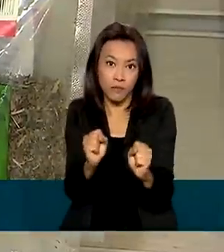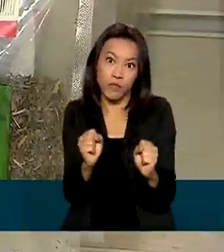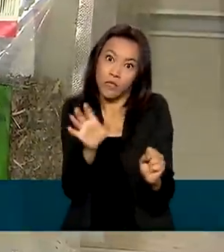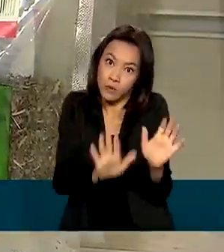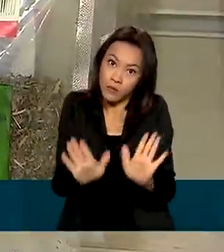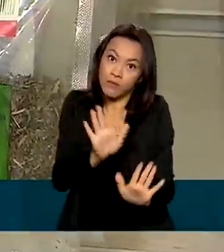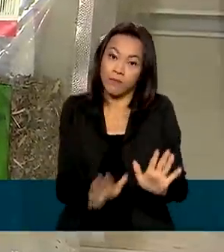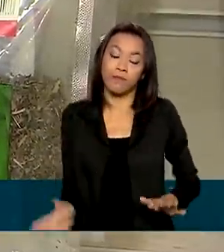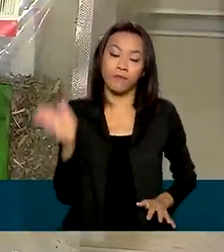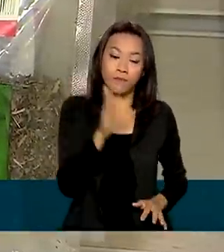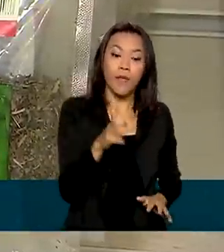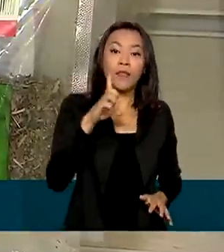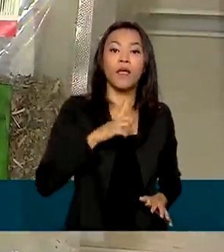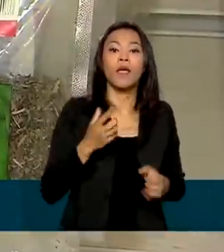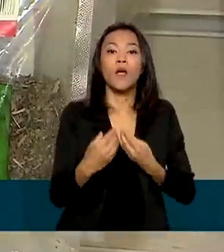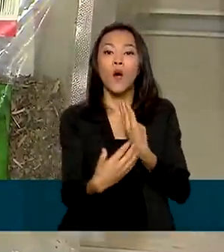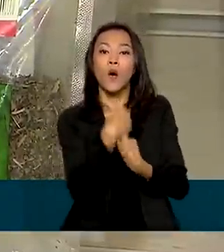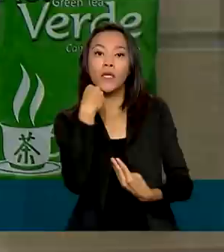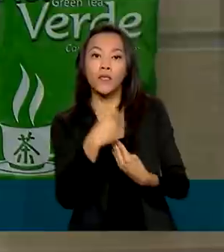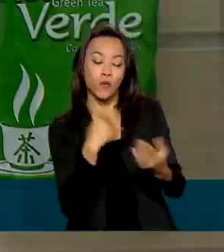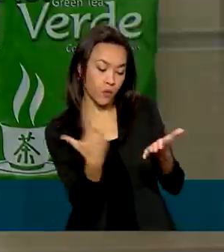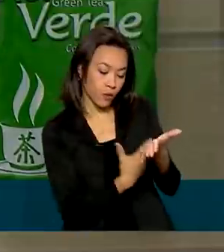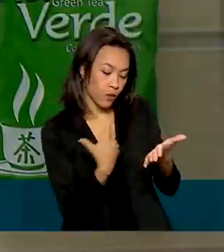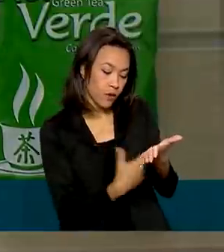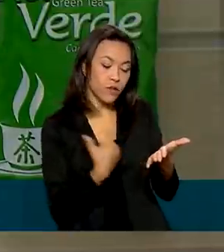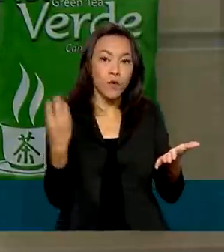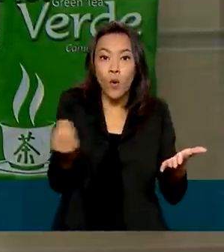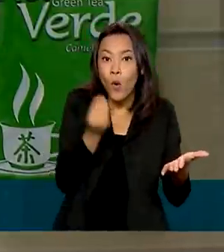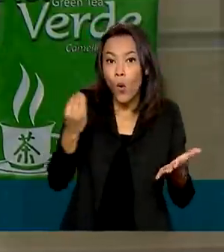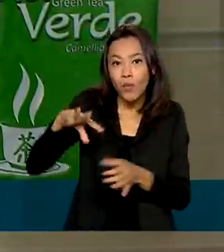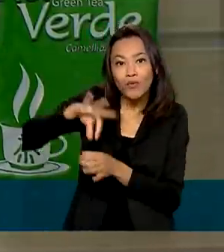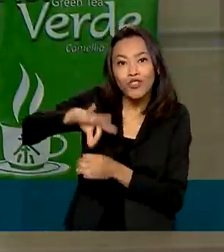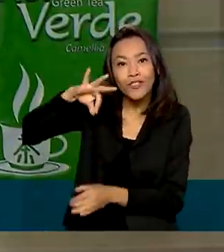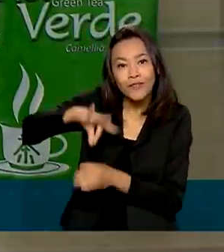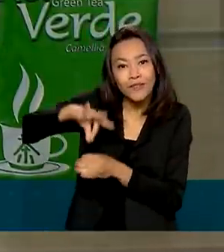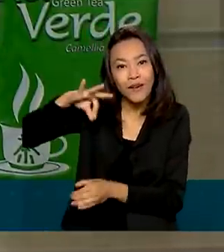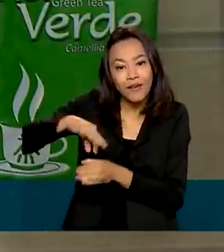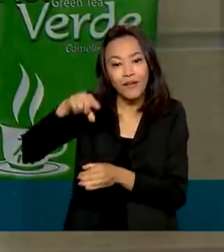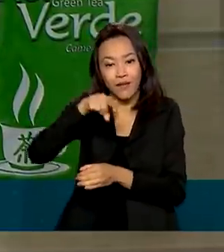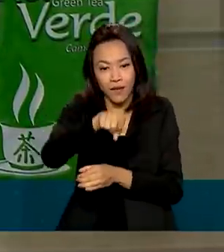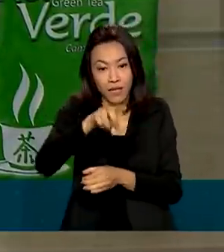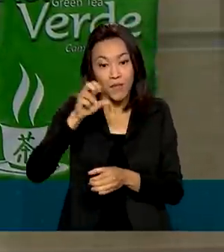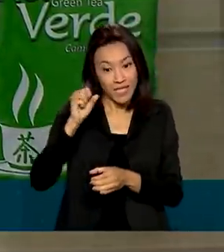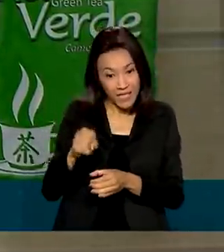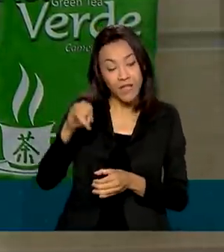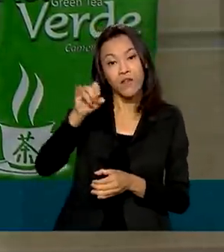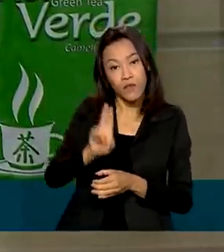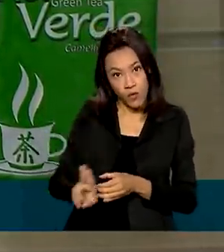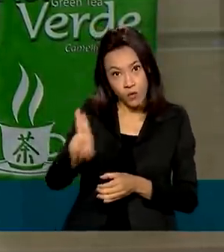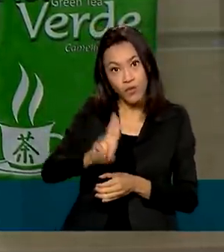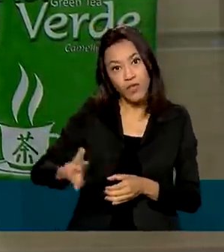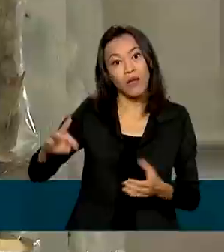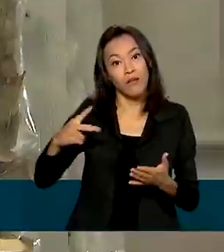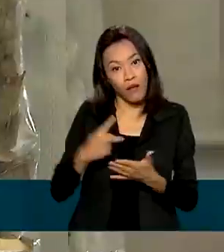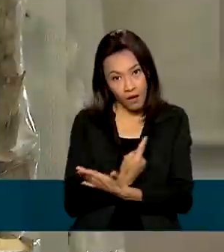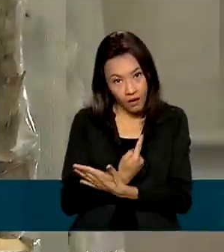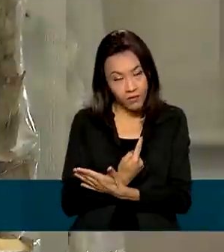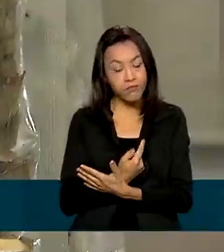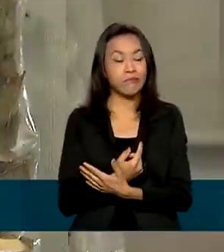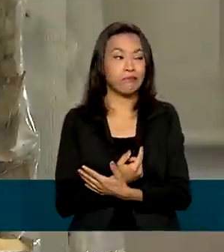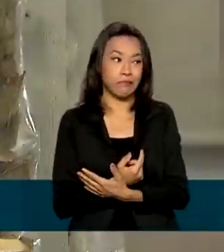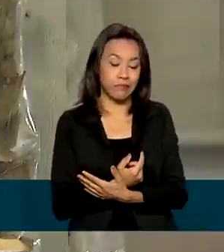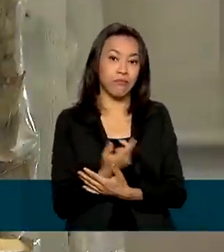orientações sobre agir com prudência com o chá das plantas, que se for usado de forma errada, pode